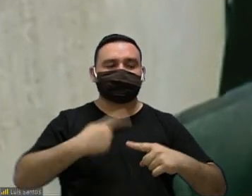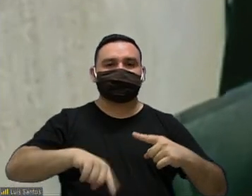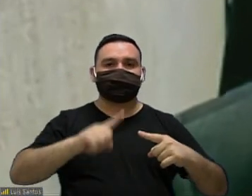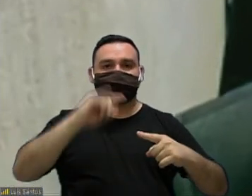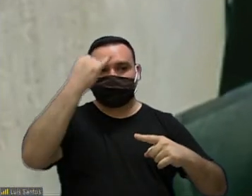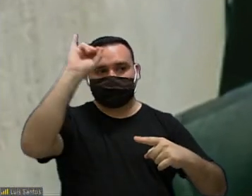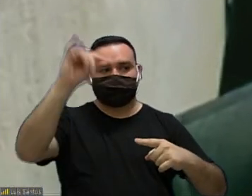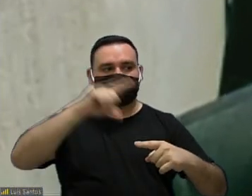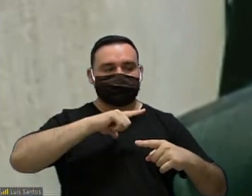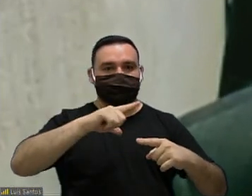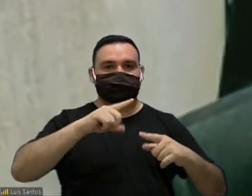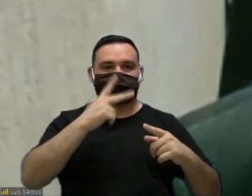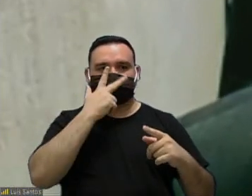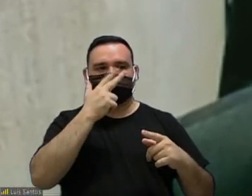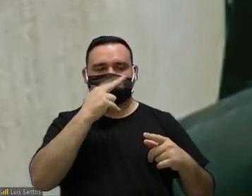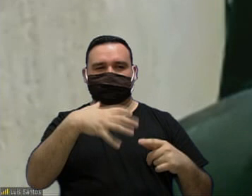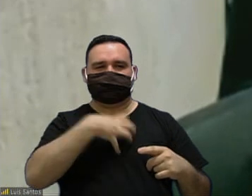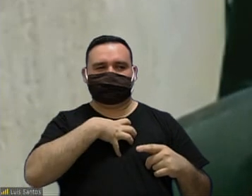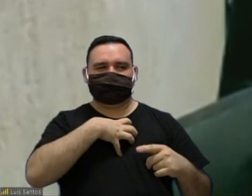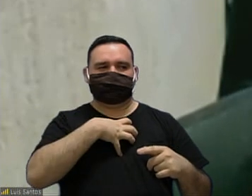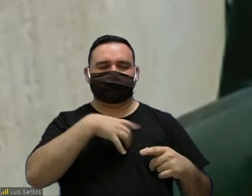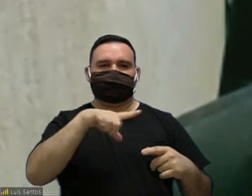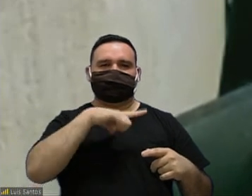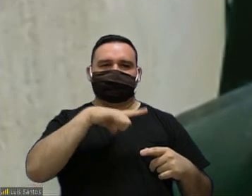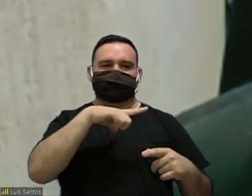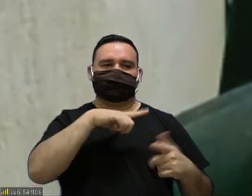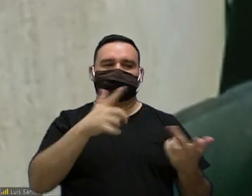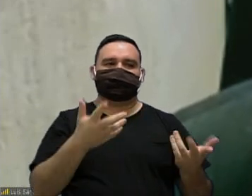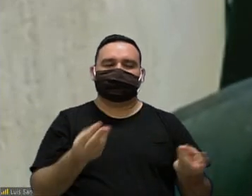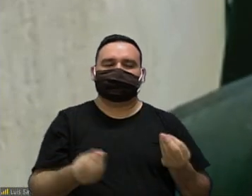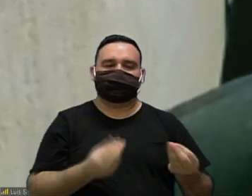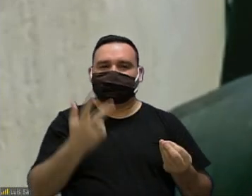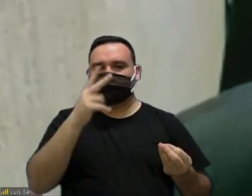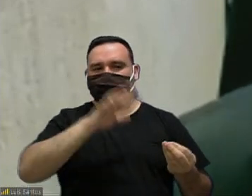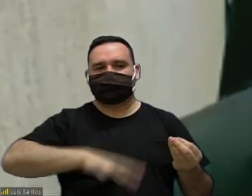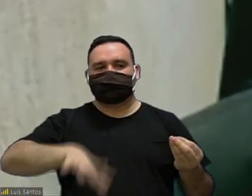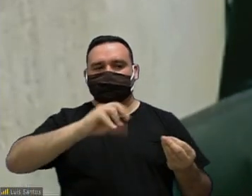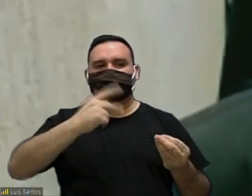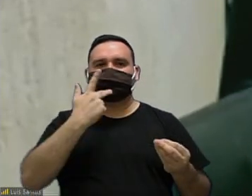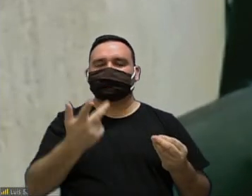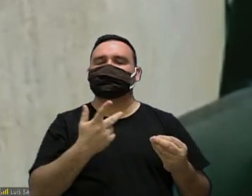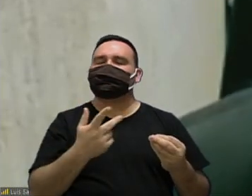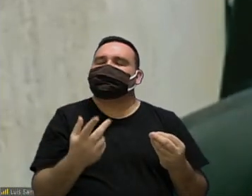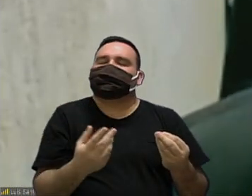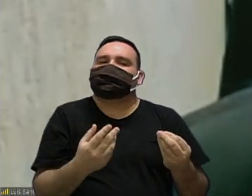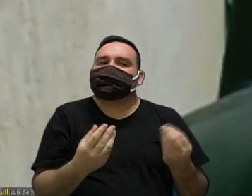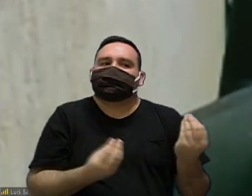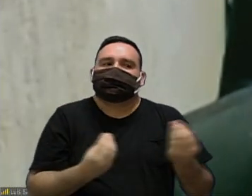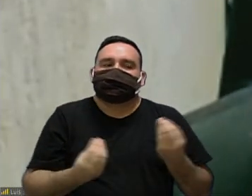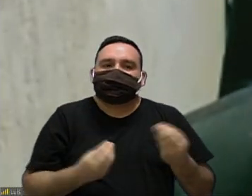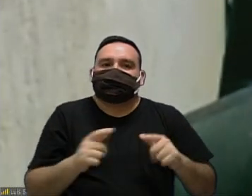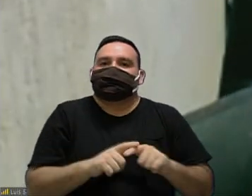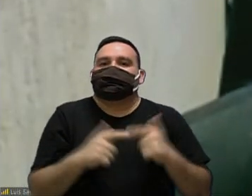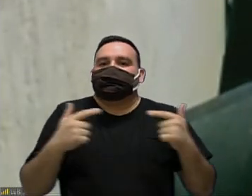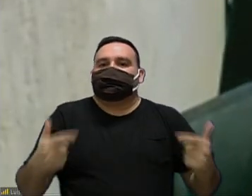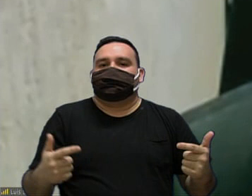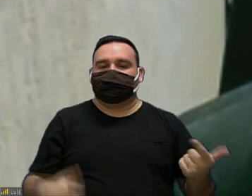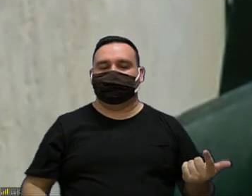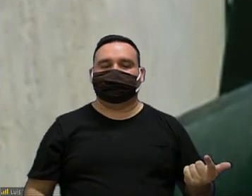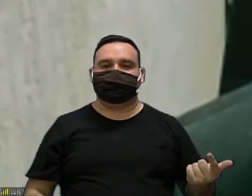impressão de que alguns estão sendo preteridos enquanto todos estão falando de forma bem ampliada